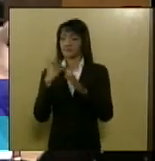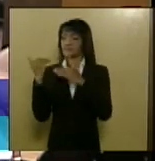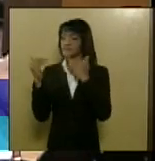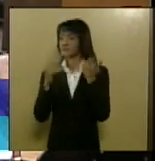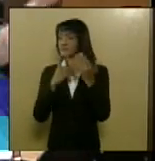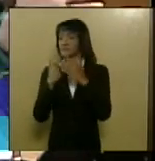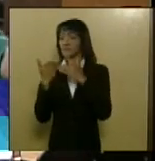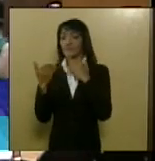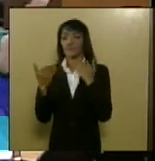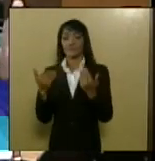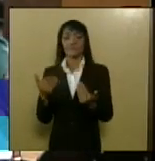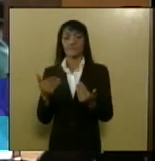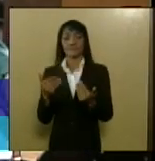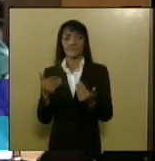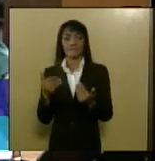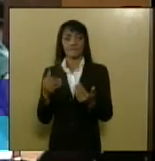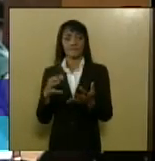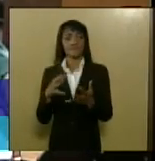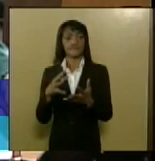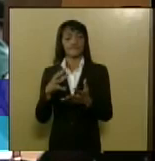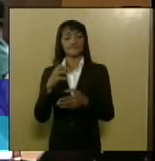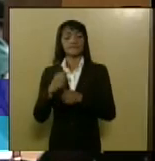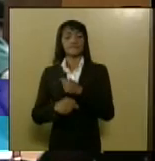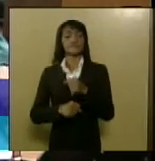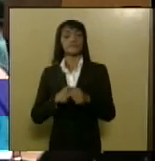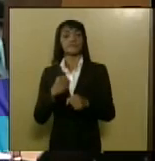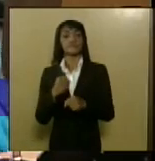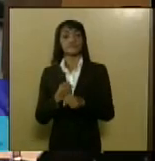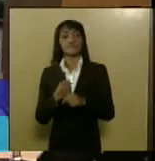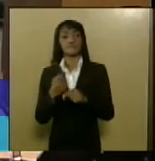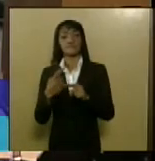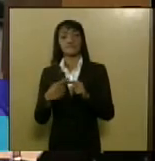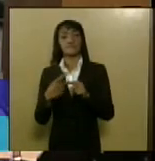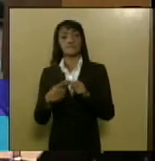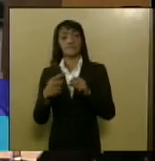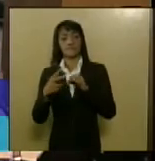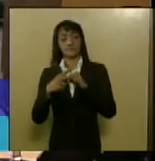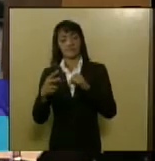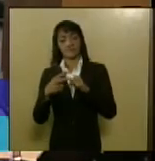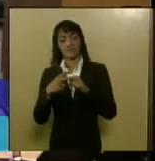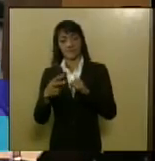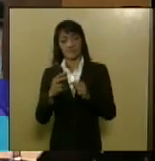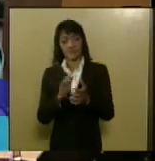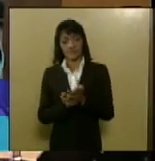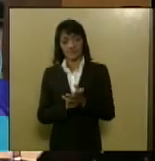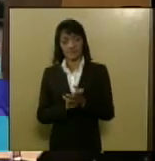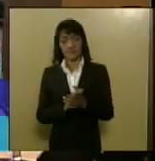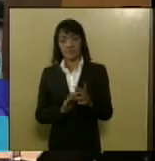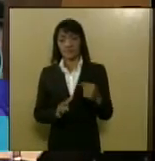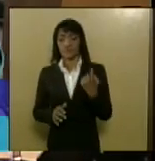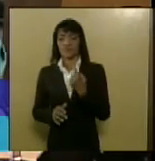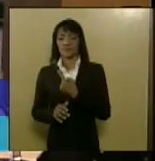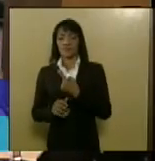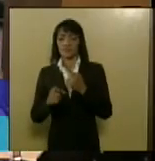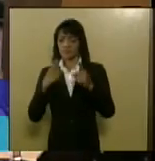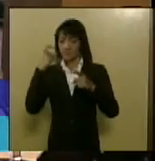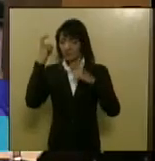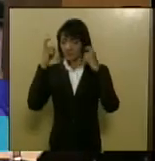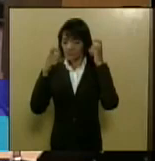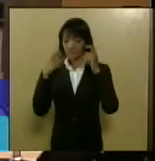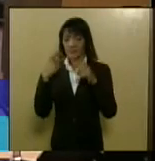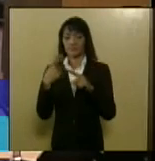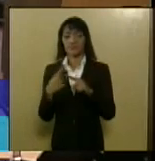afetadas pelo cigarro e assim nos preocupa sobre maneira porque os